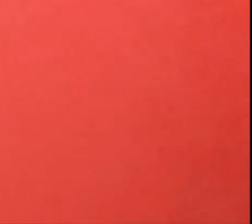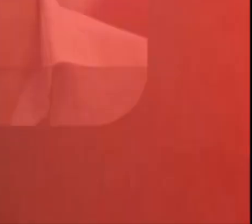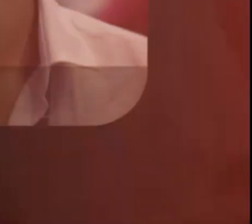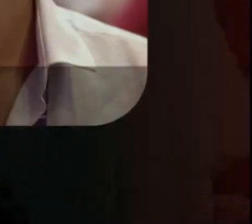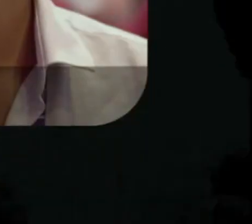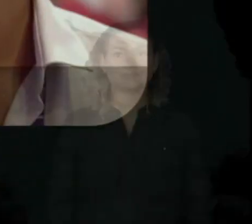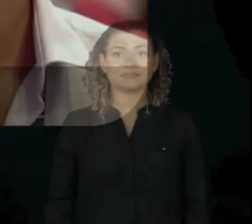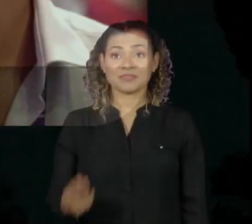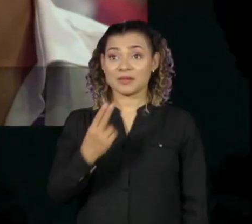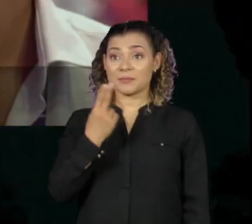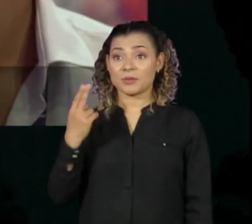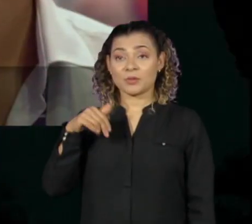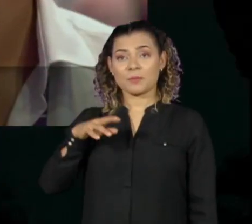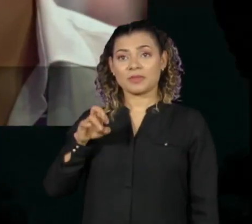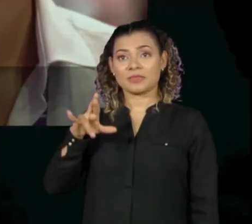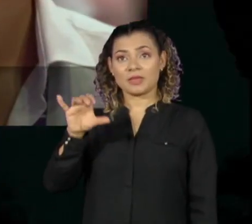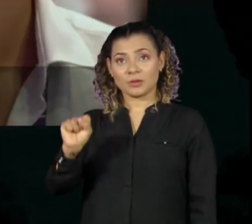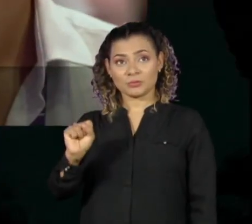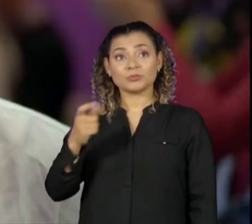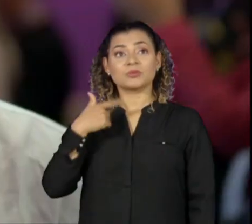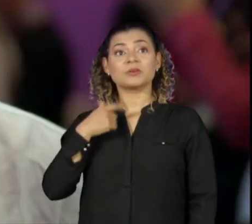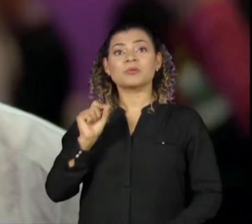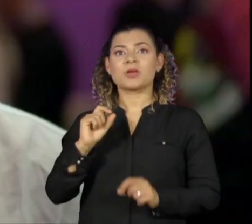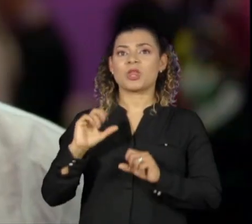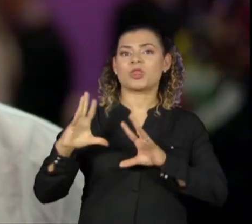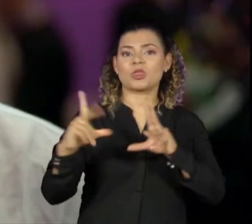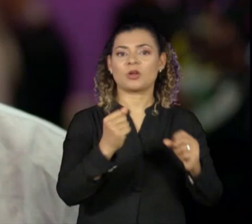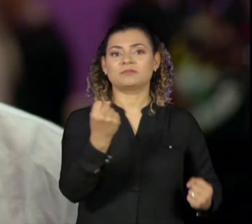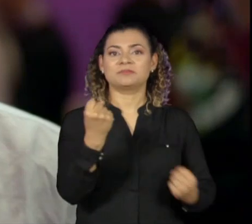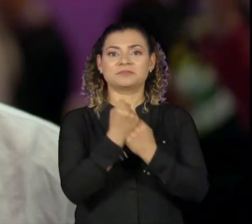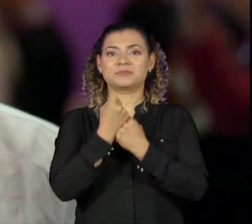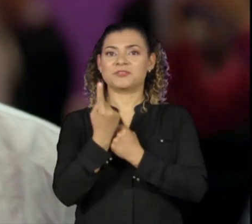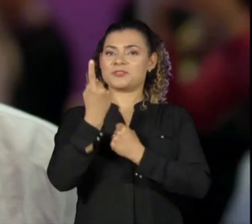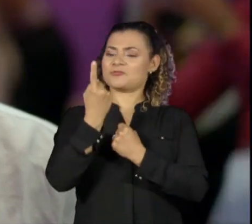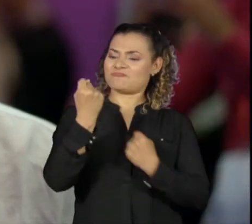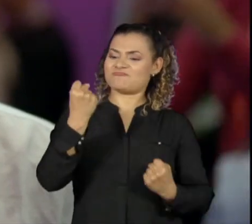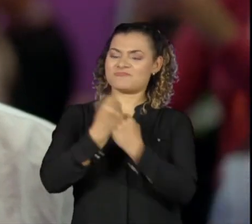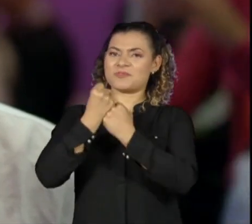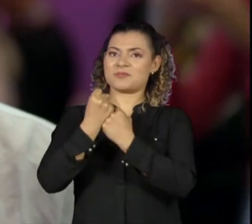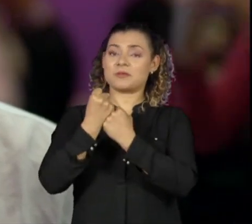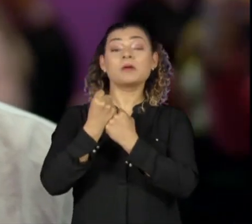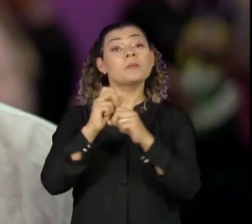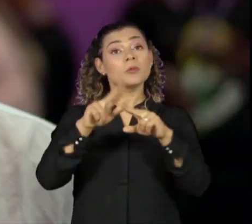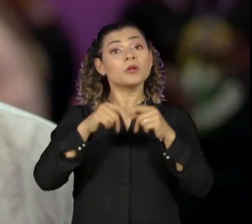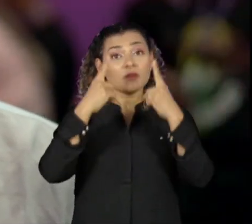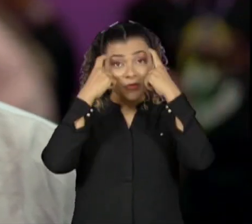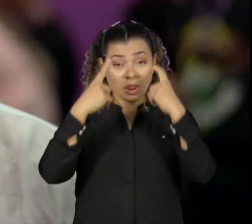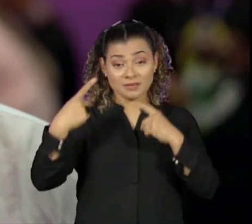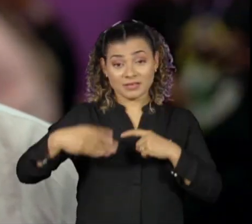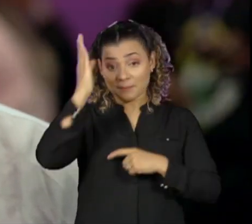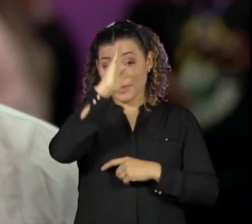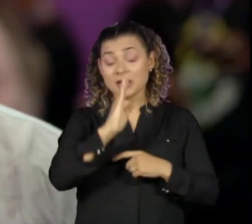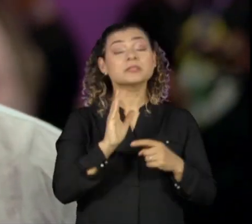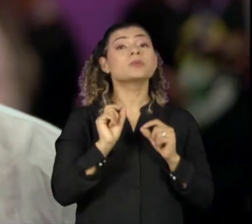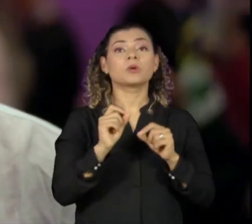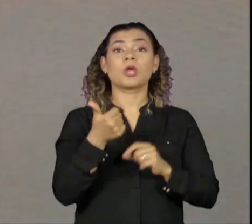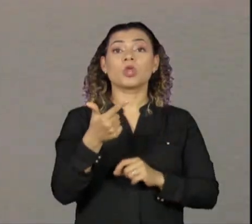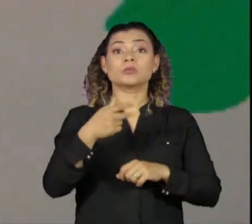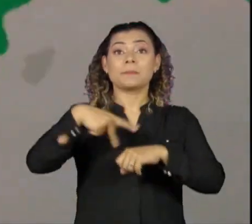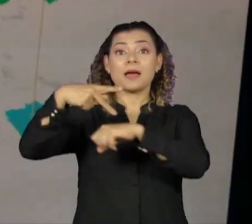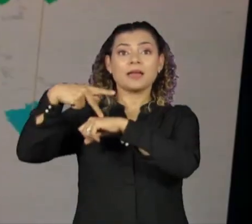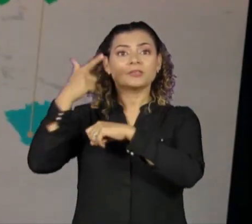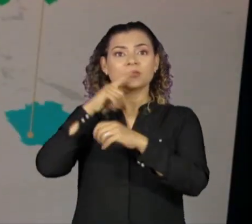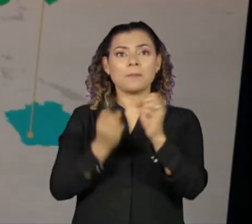Meu nome é Matheus e eu sou criador do Todas por Uma. Hoje é o maior aplicativo no Brasil contra a violência à mulher e estamos presentes em mais de 12 países.